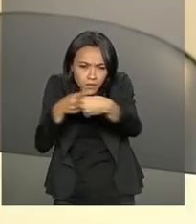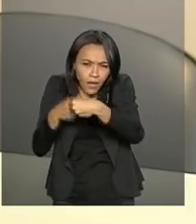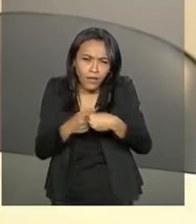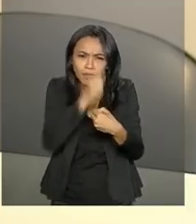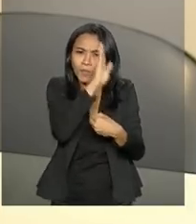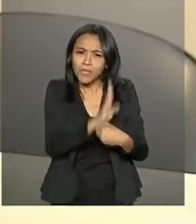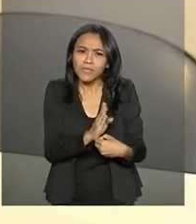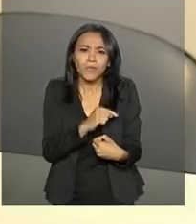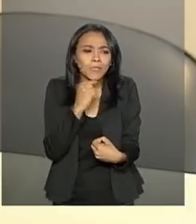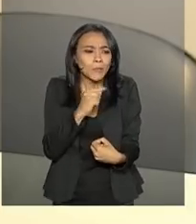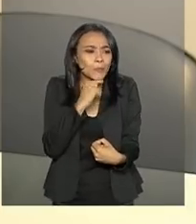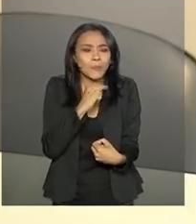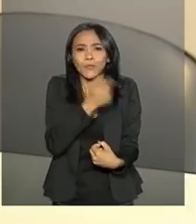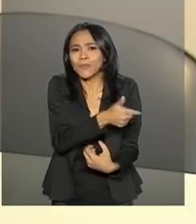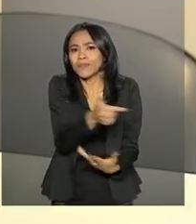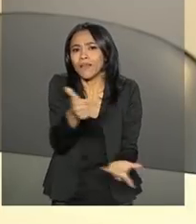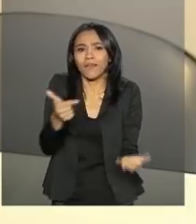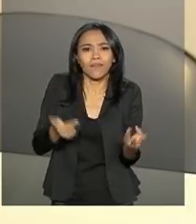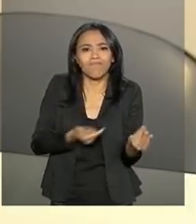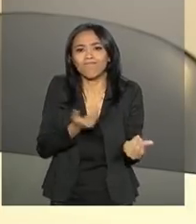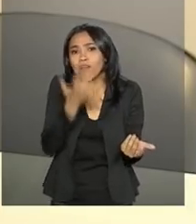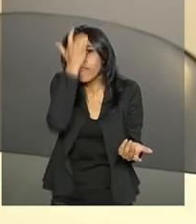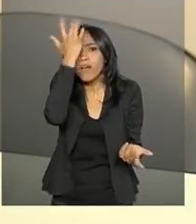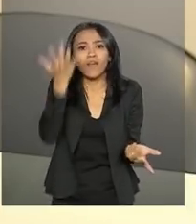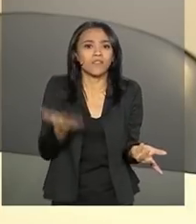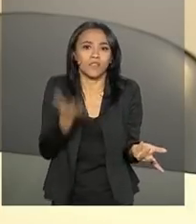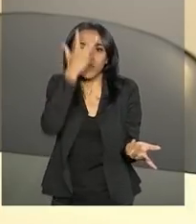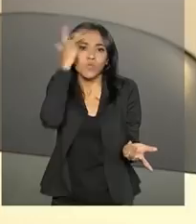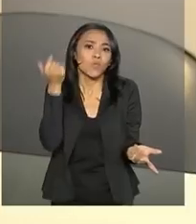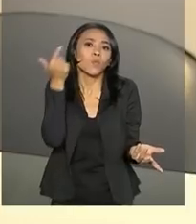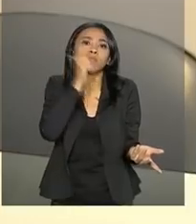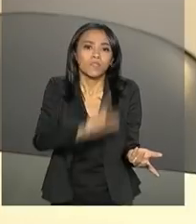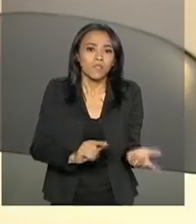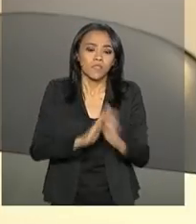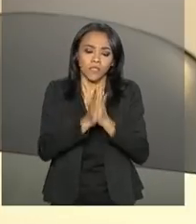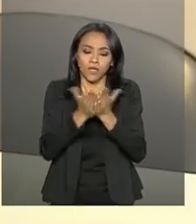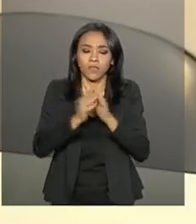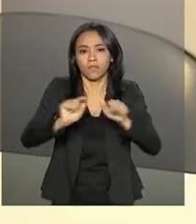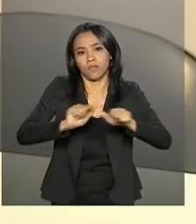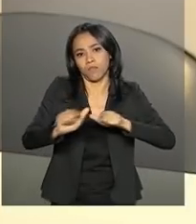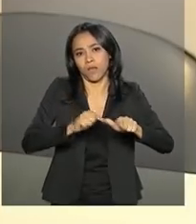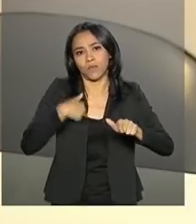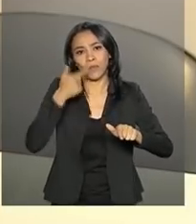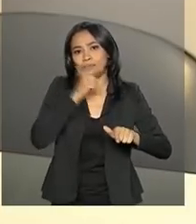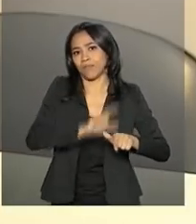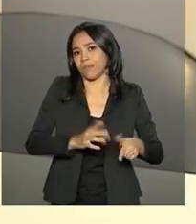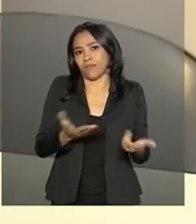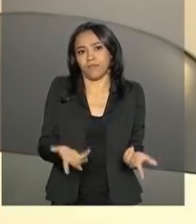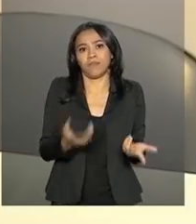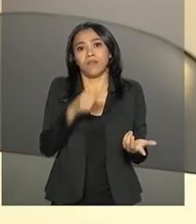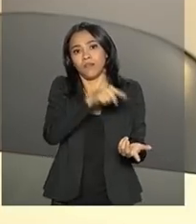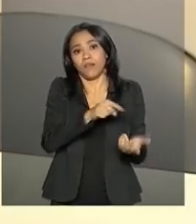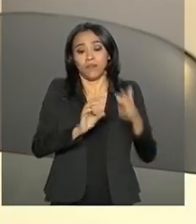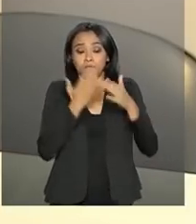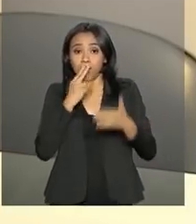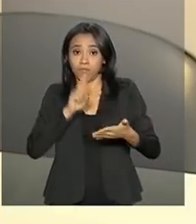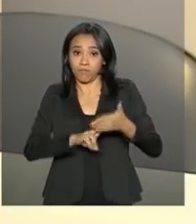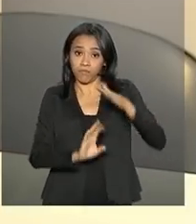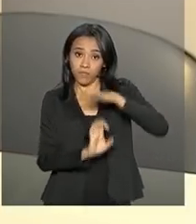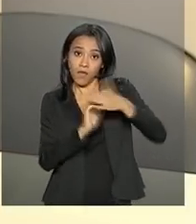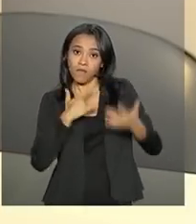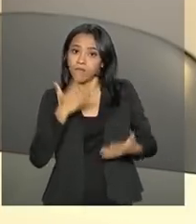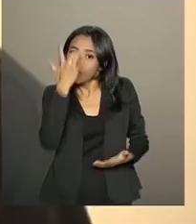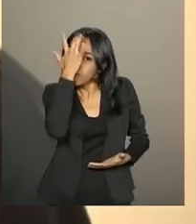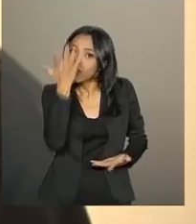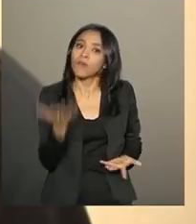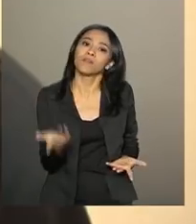aonde não tem a facilidade, que o trabalhador não tem essa facilidade de ir até um posto e retirar a sua